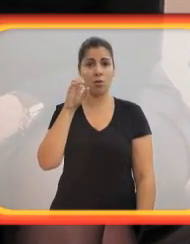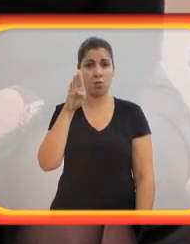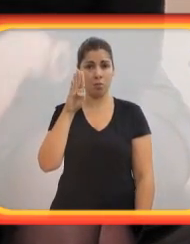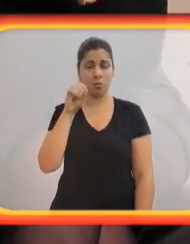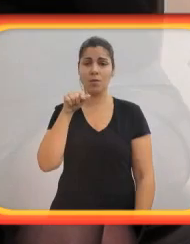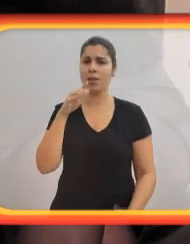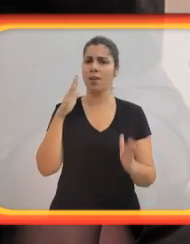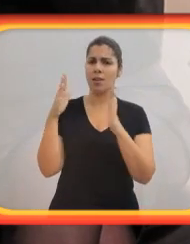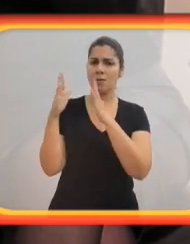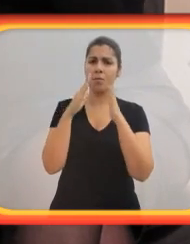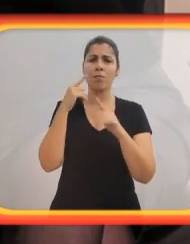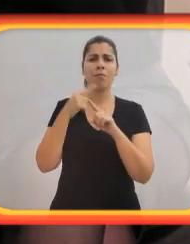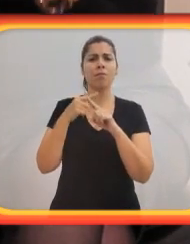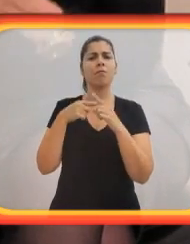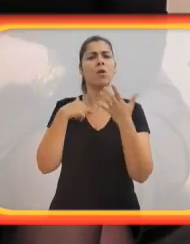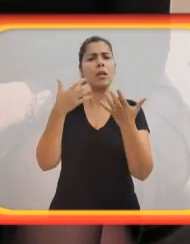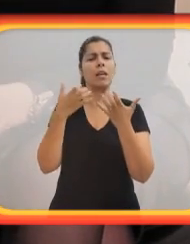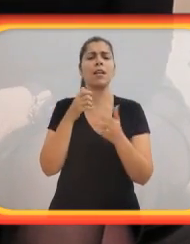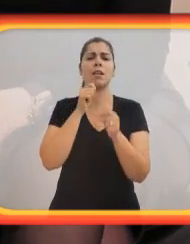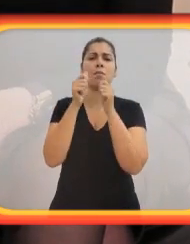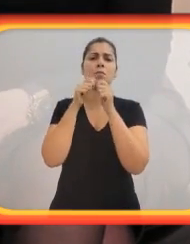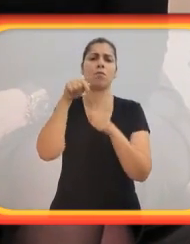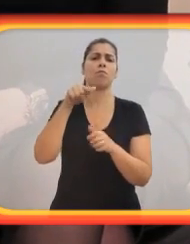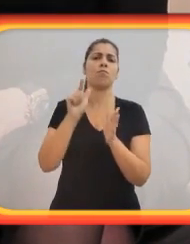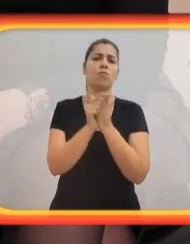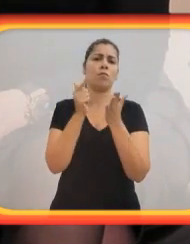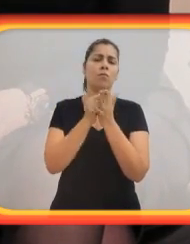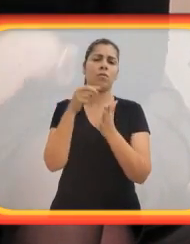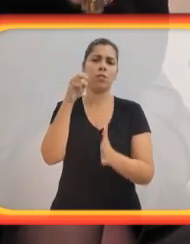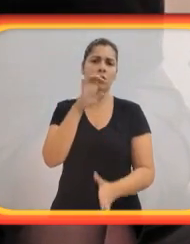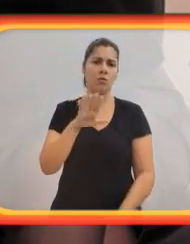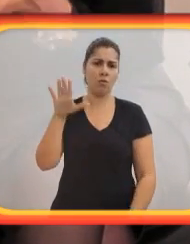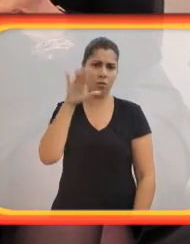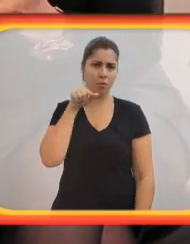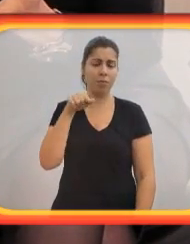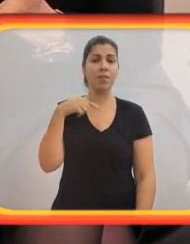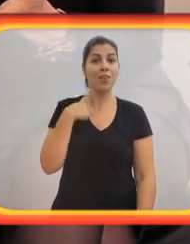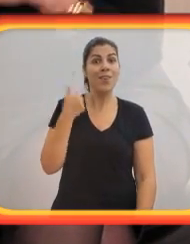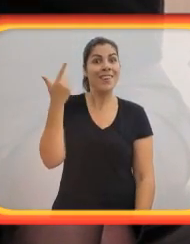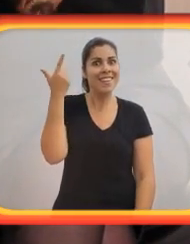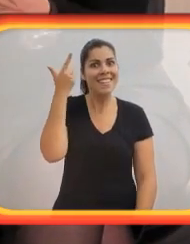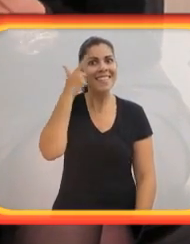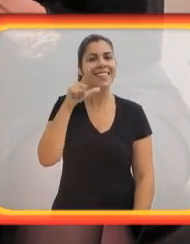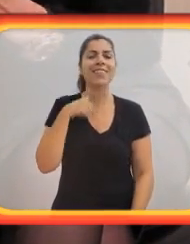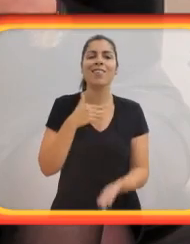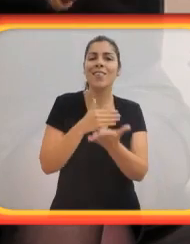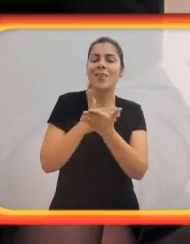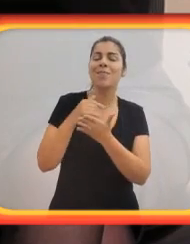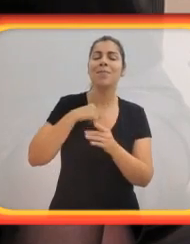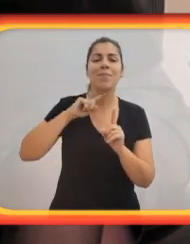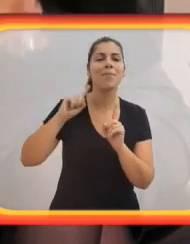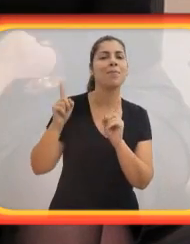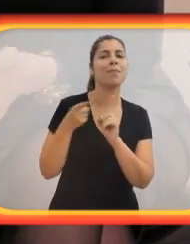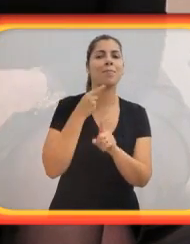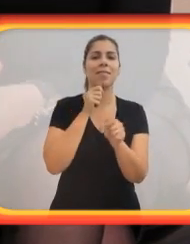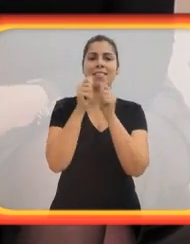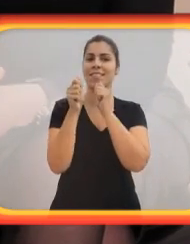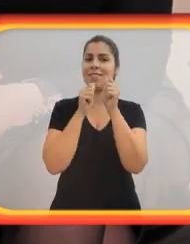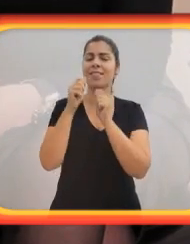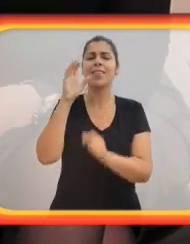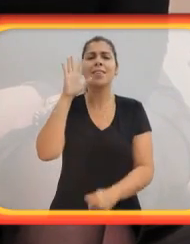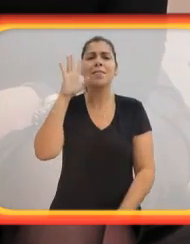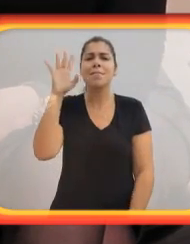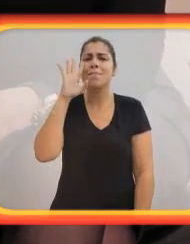testar a minha capacidade de entendimento dessas culturas, desses outros